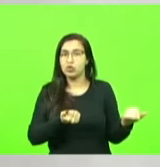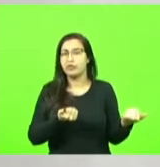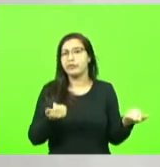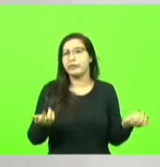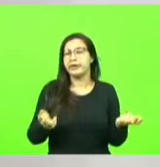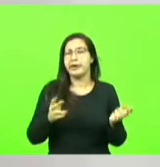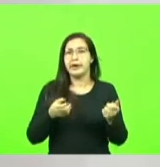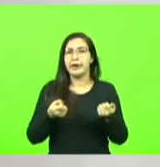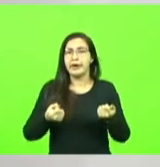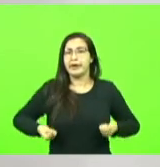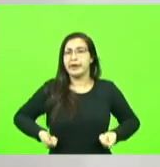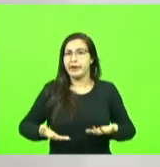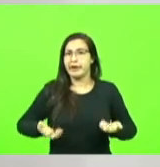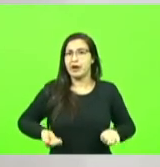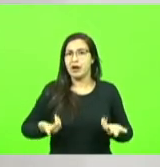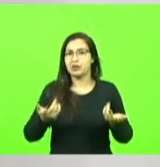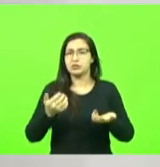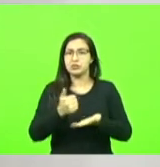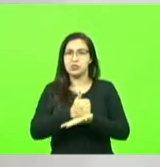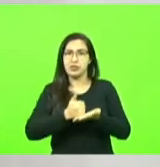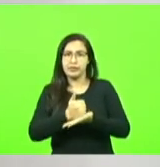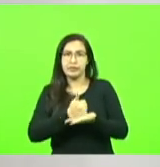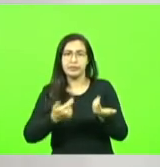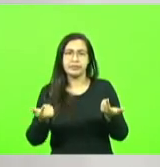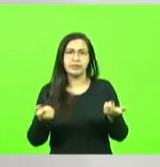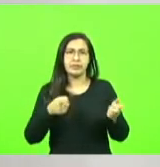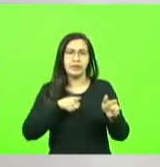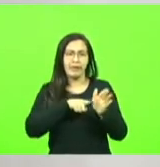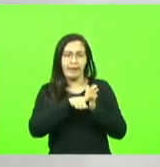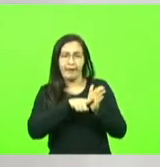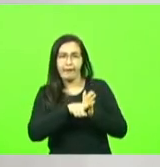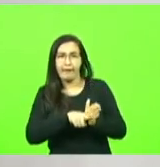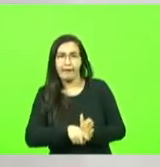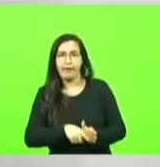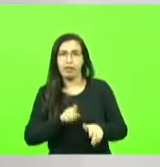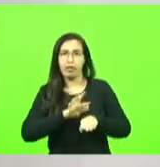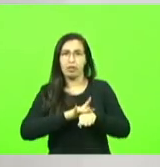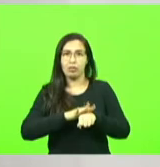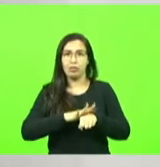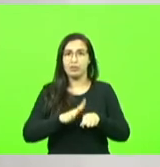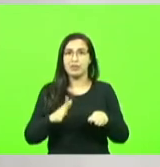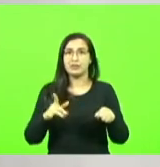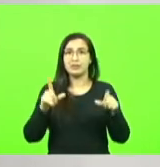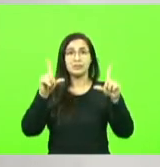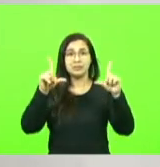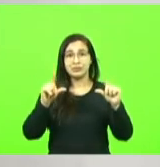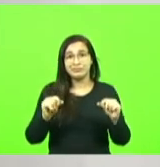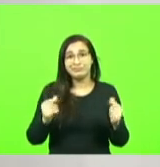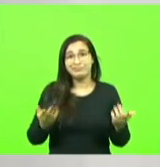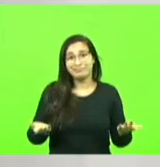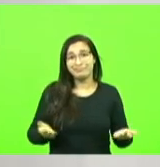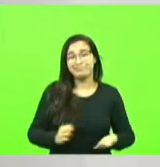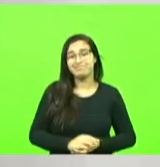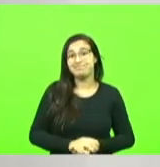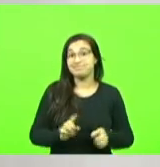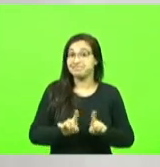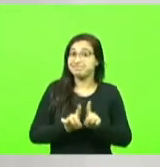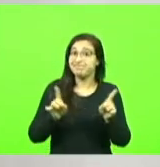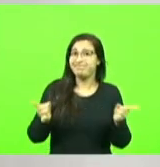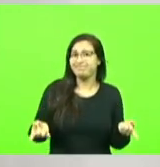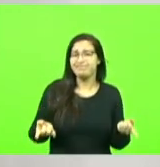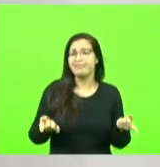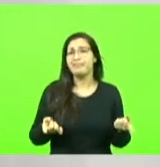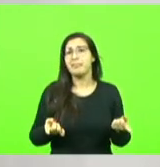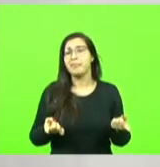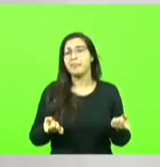medicamentos e outros serão diminuídos de forma exponencial ou seja teremos